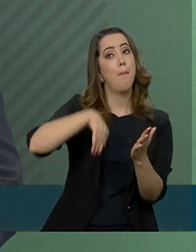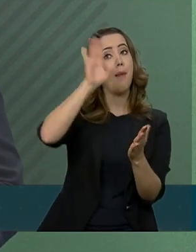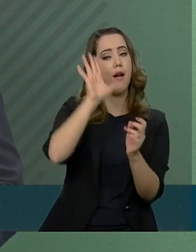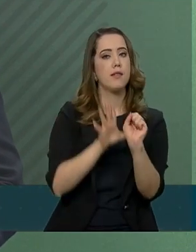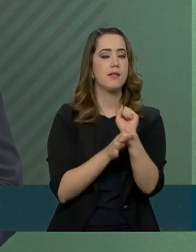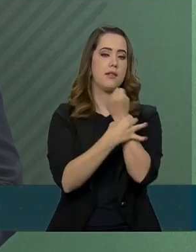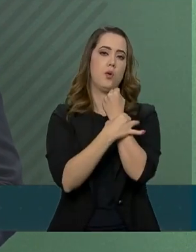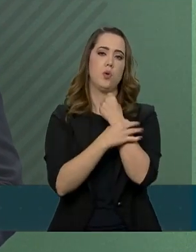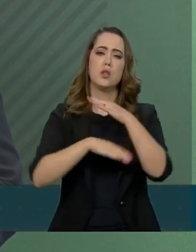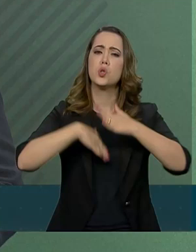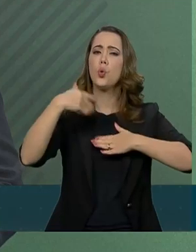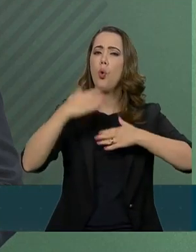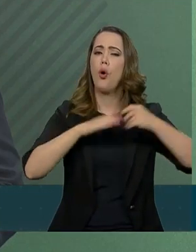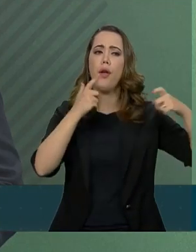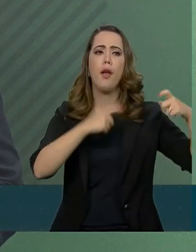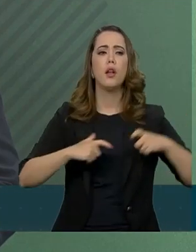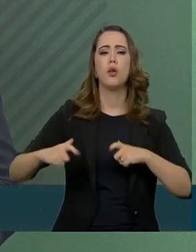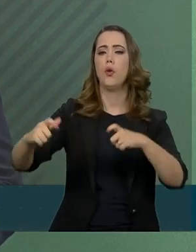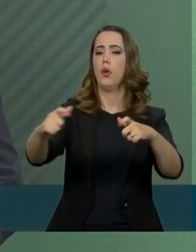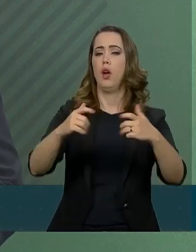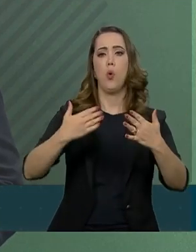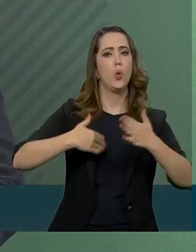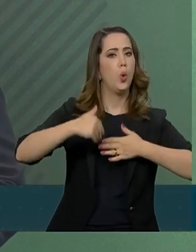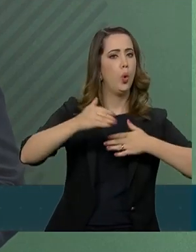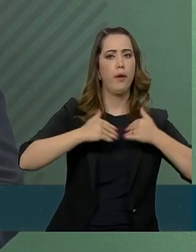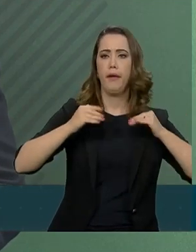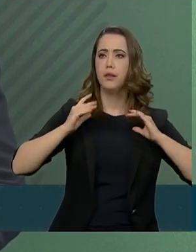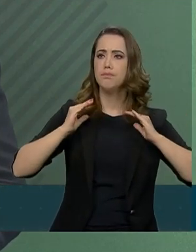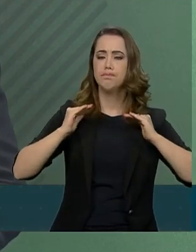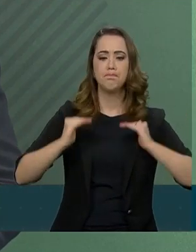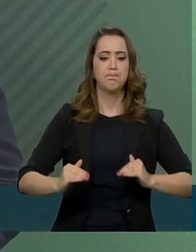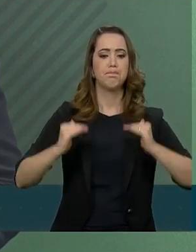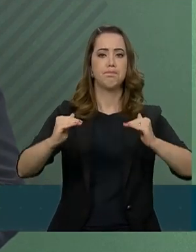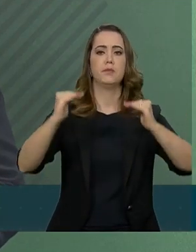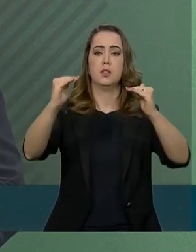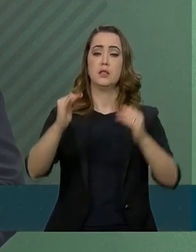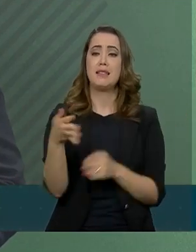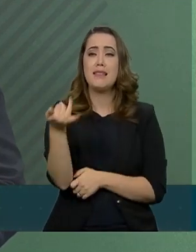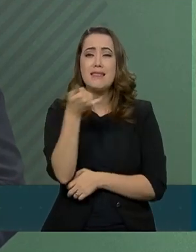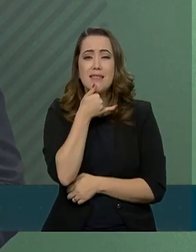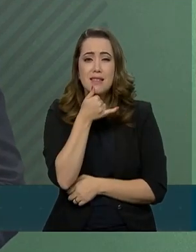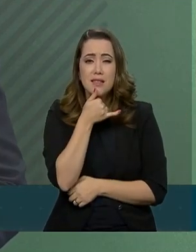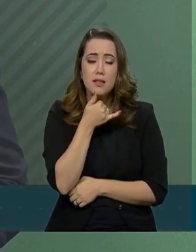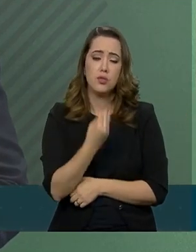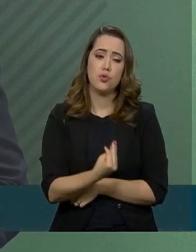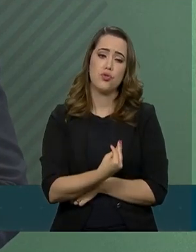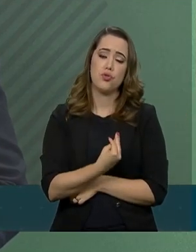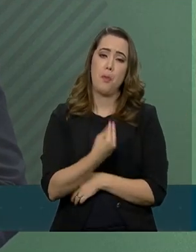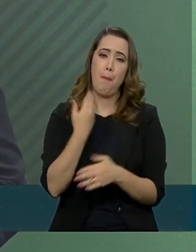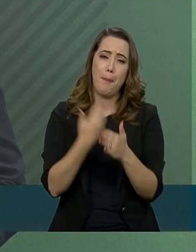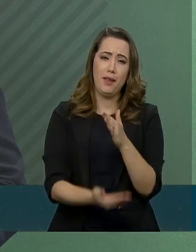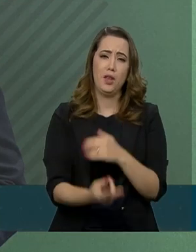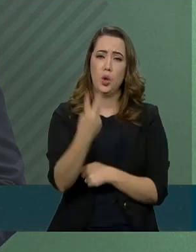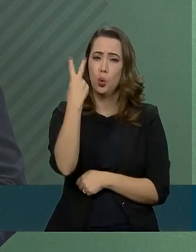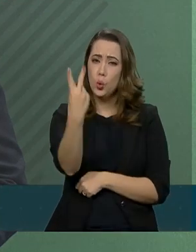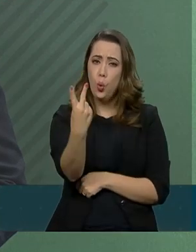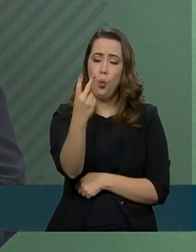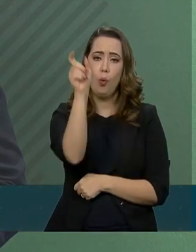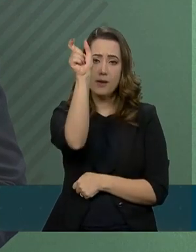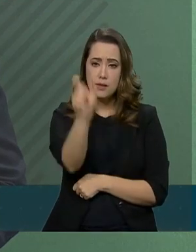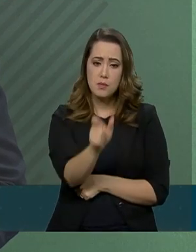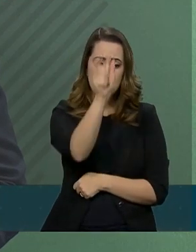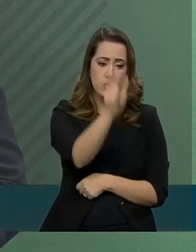pública em qualquer instância, em qualquer nível. E lamenta profundamente a perda de vidas de duas pessoas tão